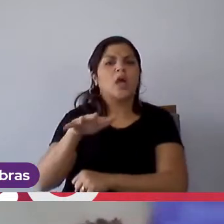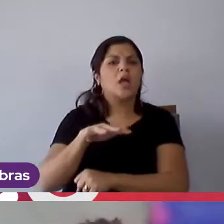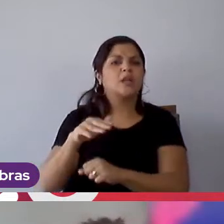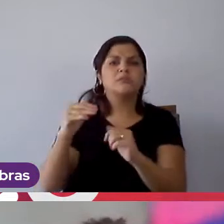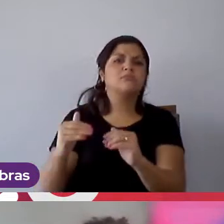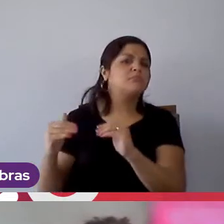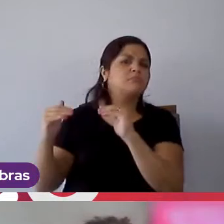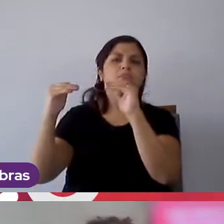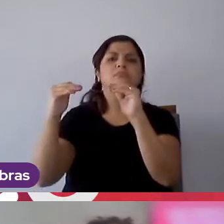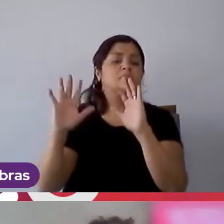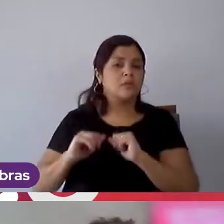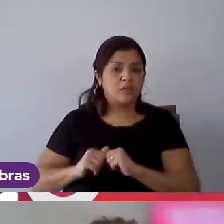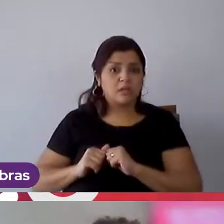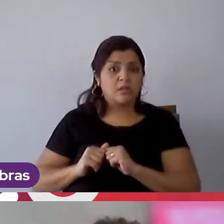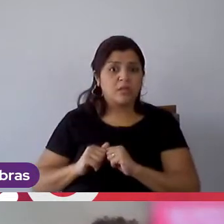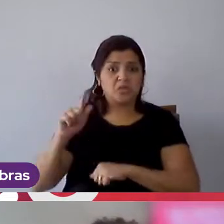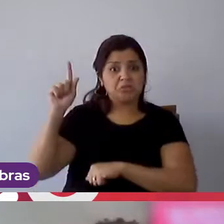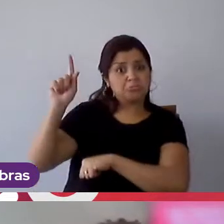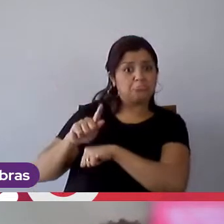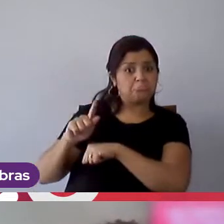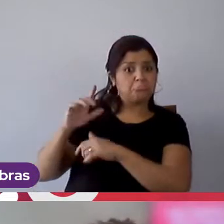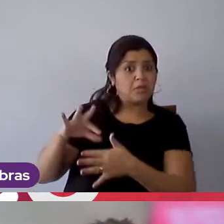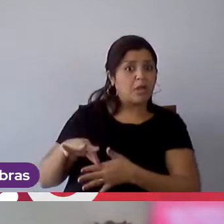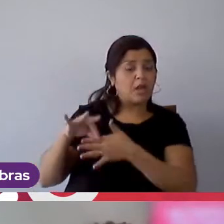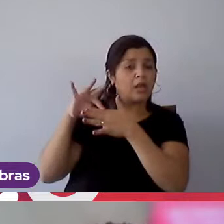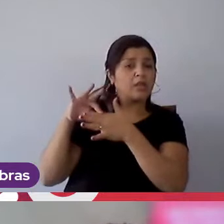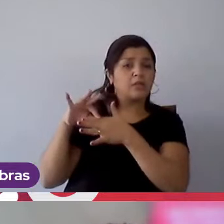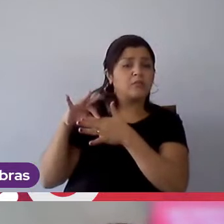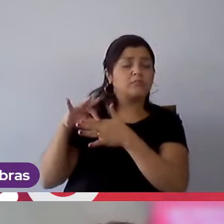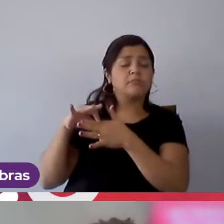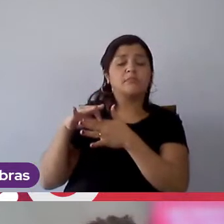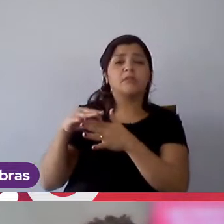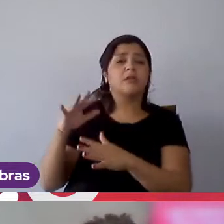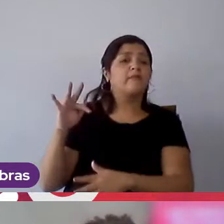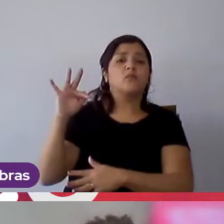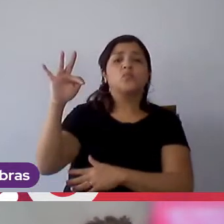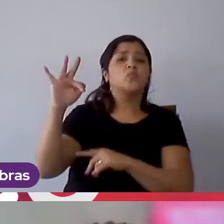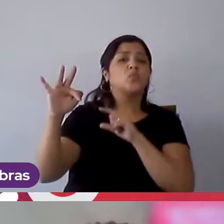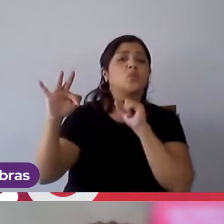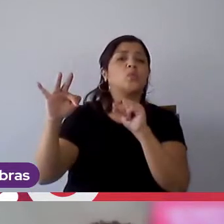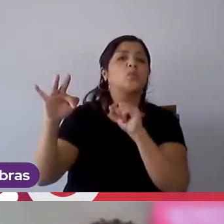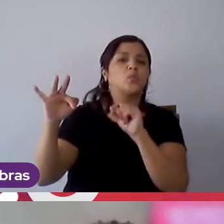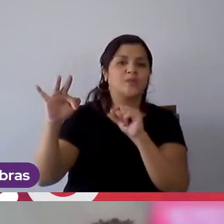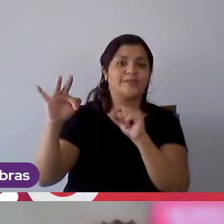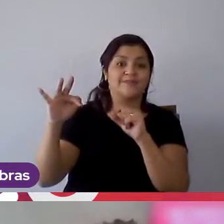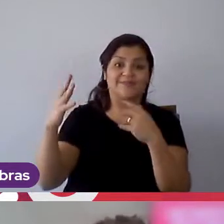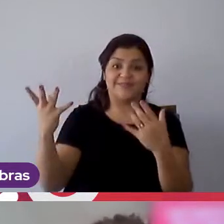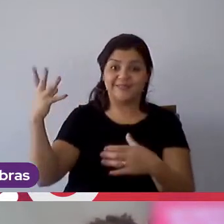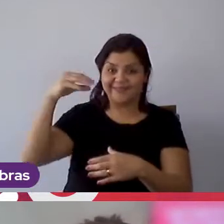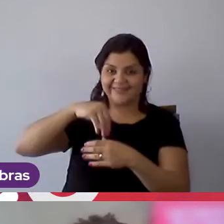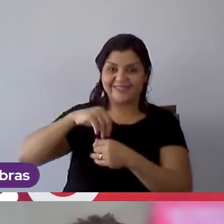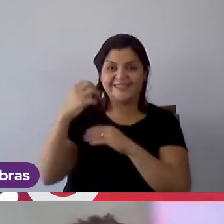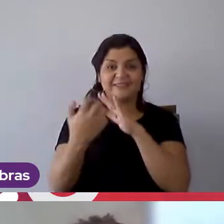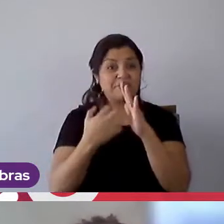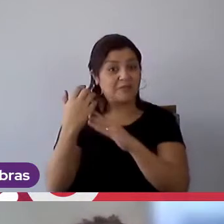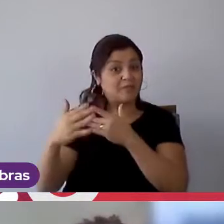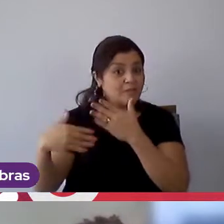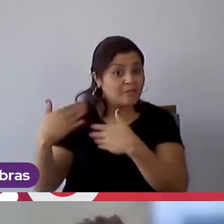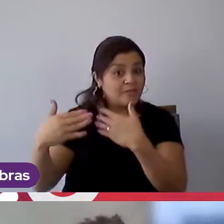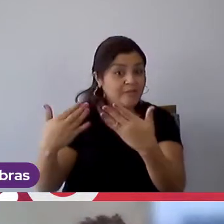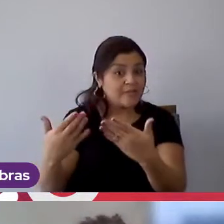de gestão, quero ser líder, o que eu espero da minha carreira, e é dentro da Mondelez que eu quero fazer esse